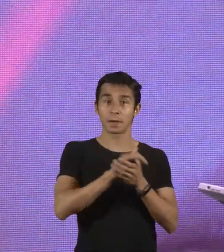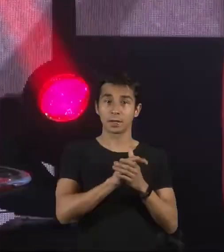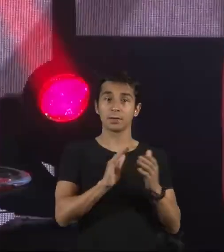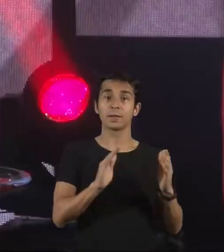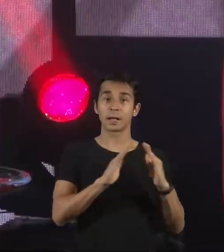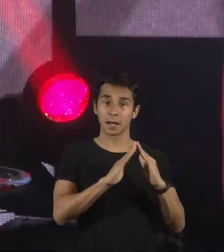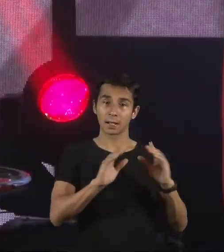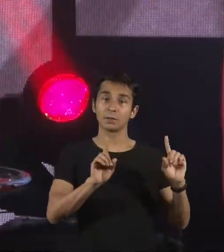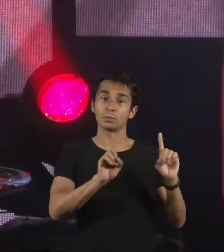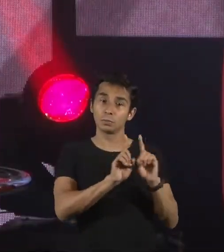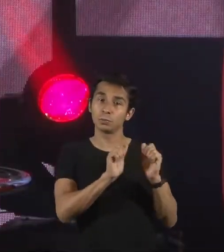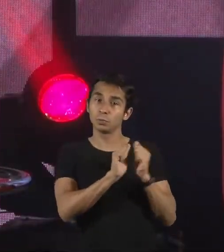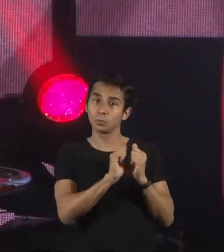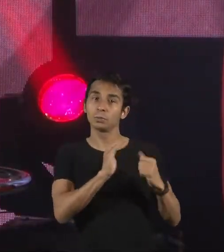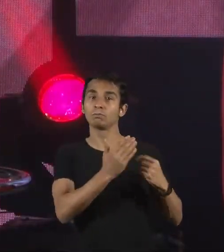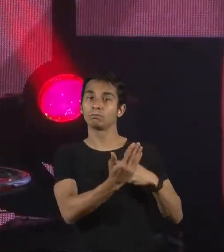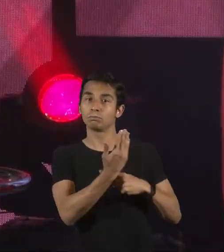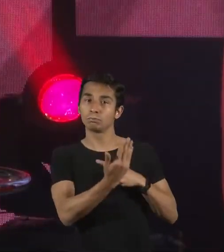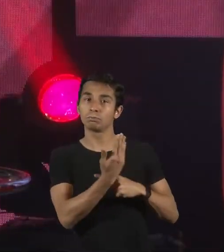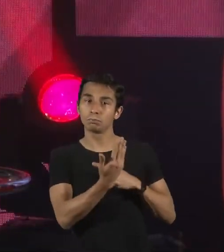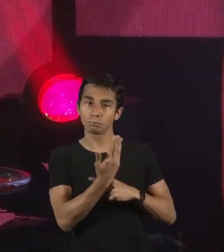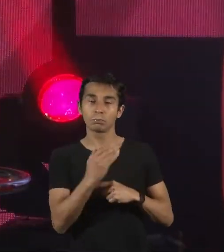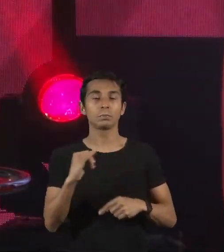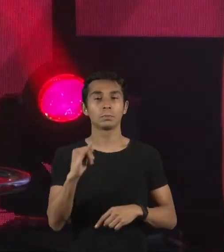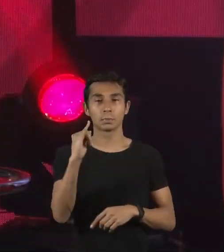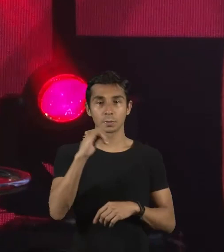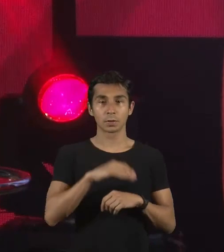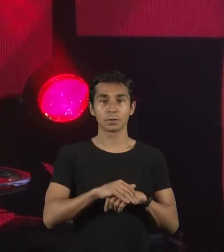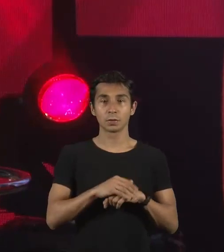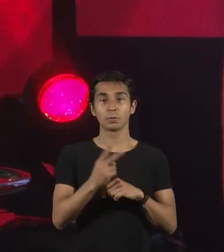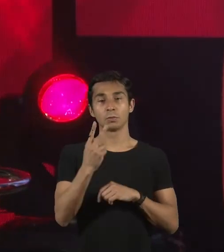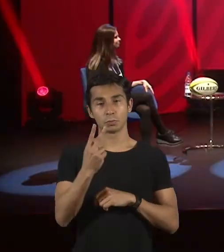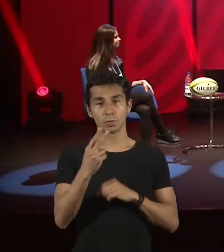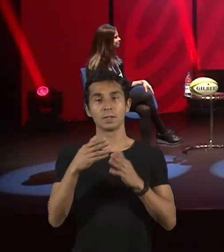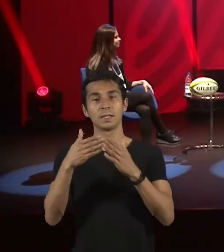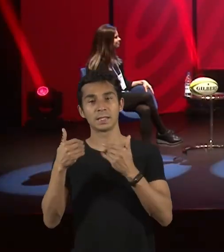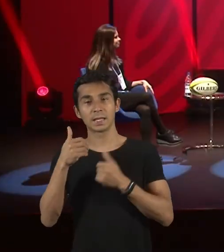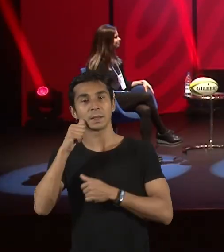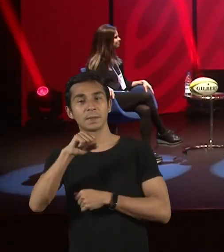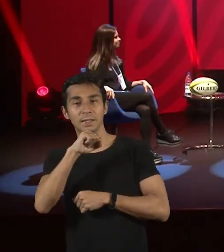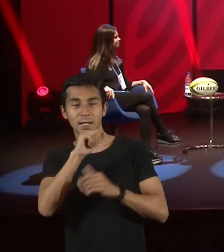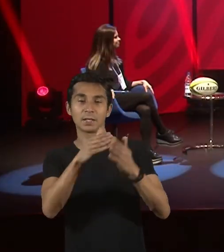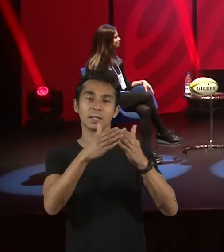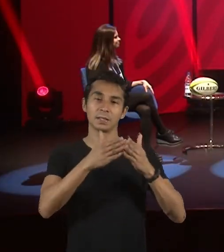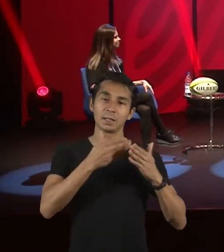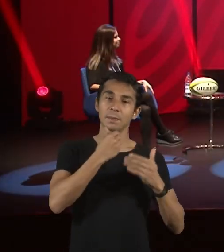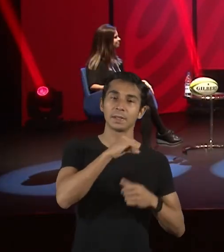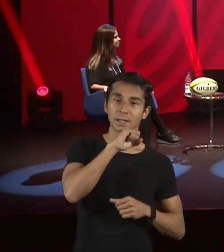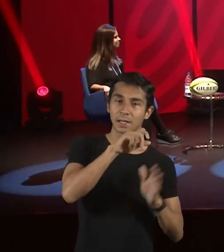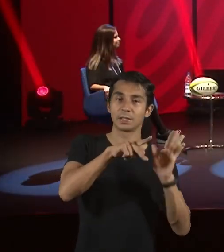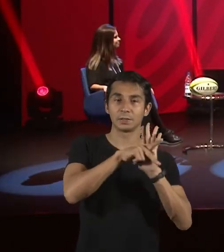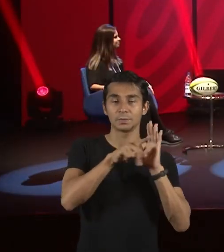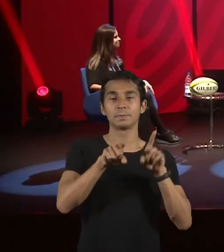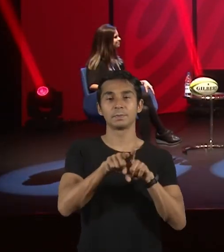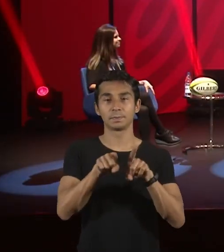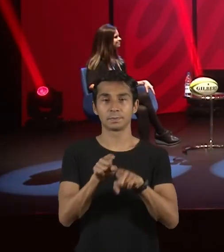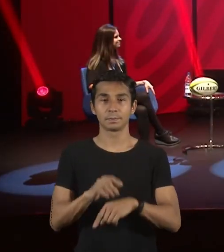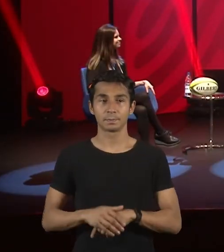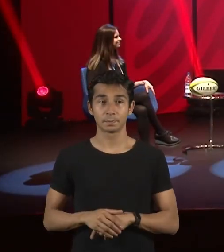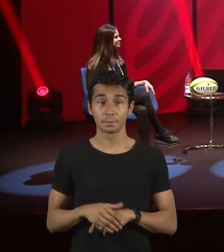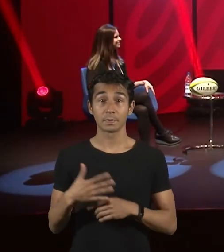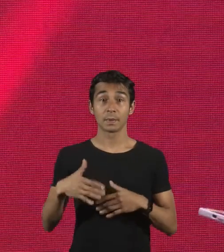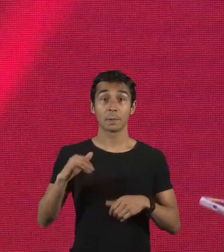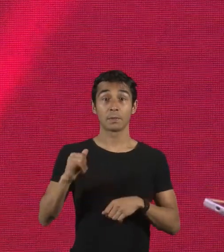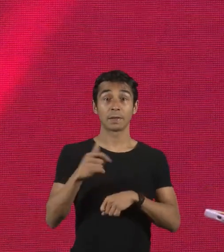fundamental. Então, licença de maternidade, licença de paternidade. perfeito. Roberta, vamos lá, o tempo está acabando e eu ainda quero fazer uma